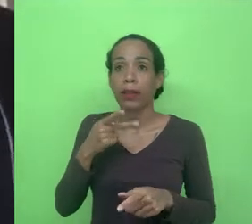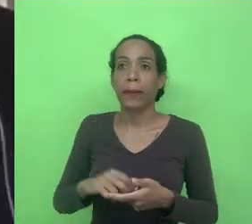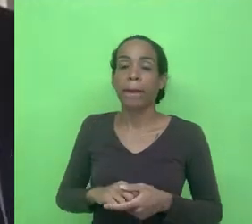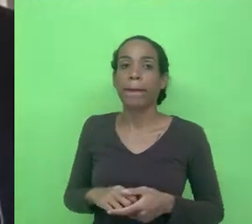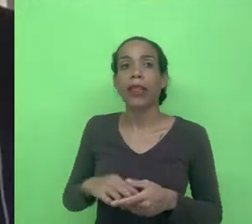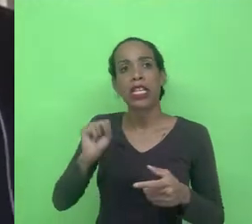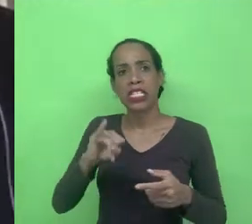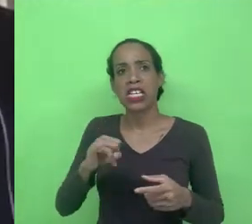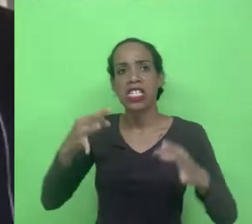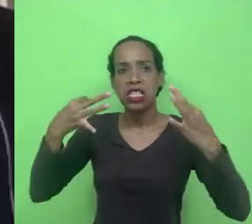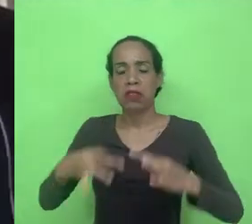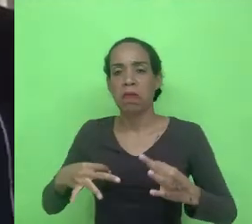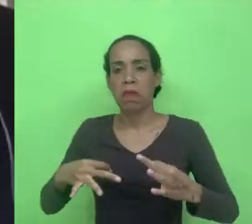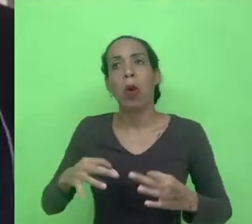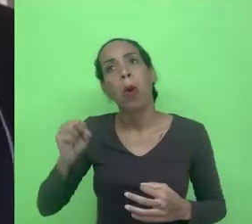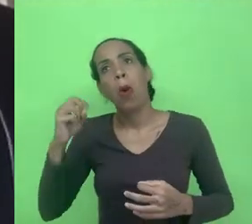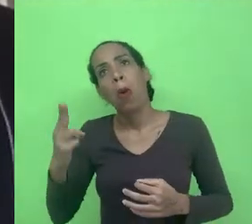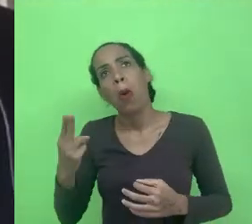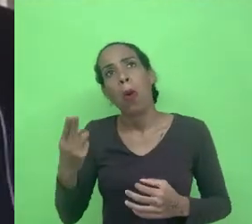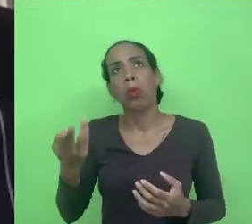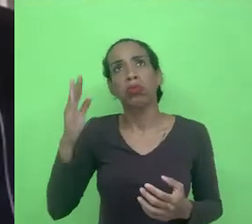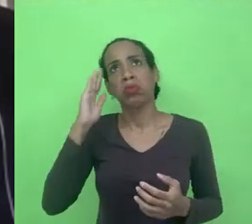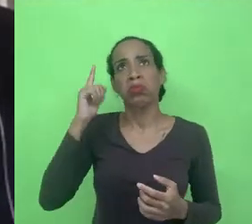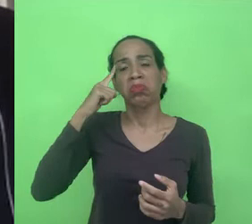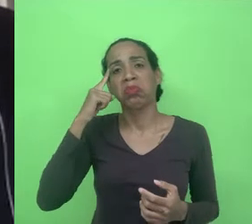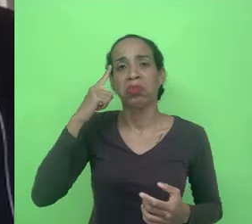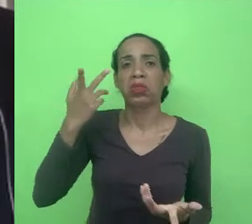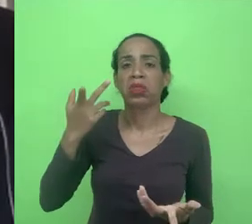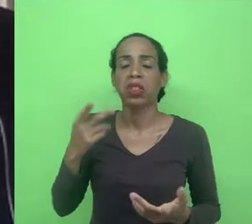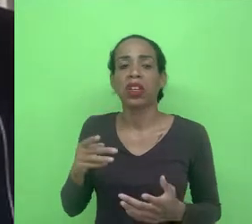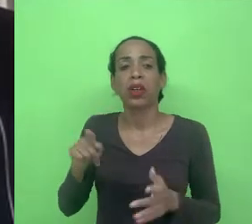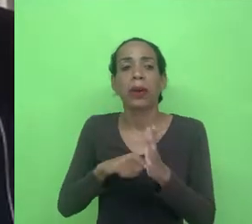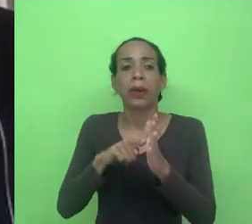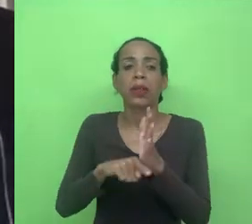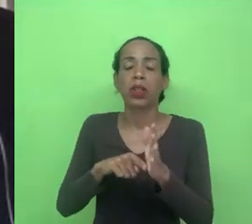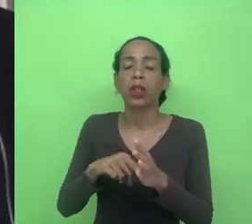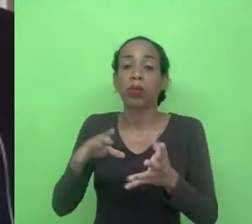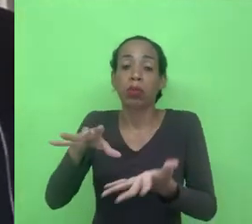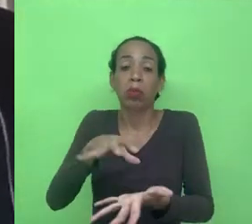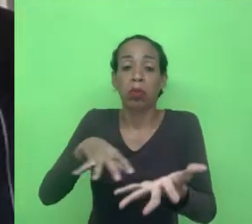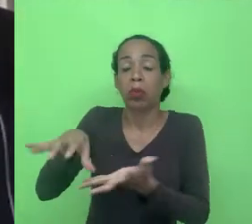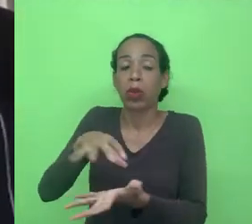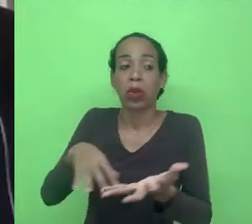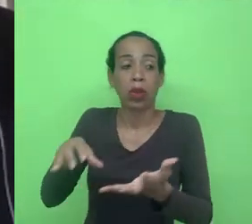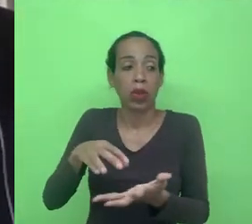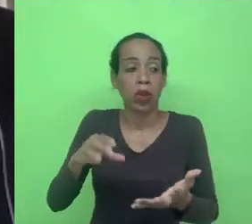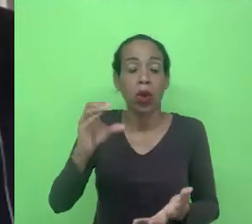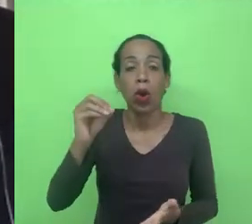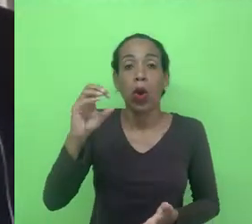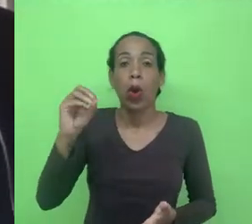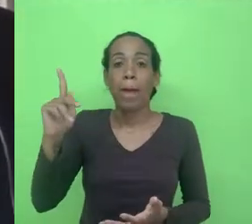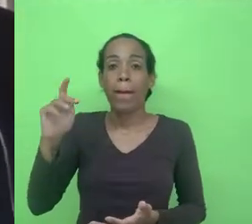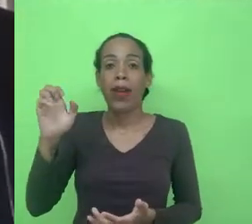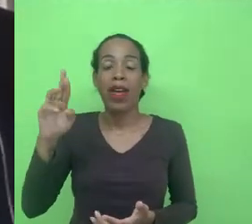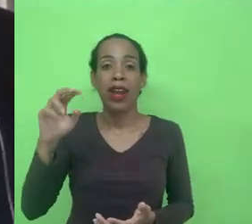alguma teoria ou alguma hipótese o que eu vou buscar é o que os movimentos cooperativistas me diz sobre